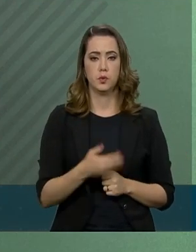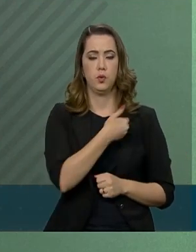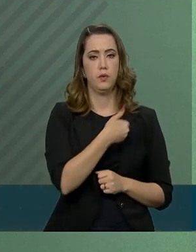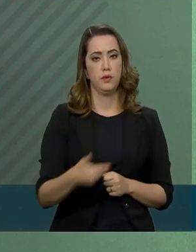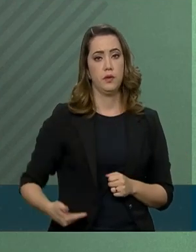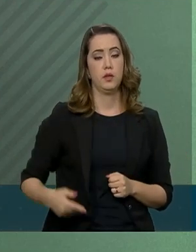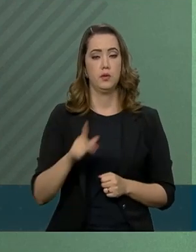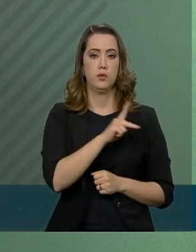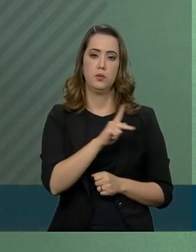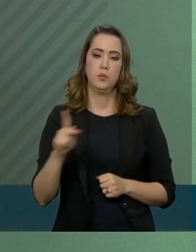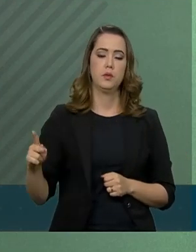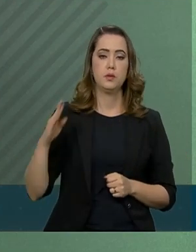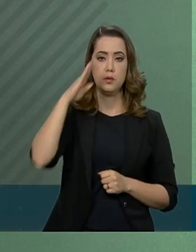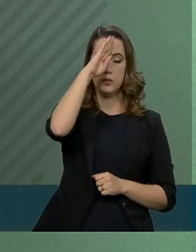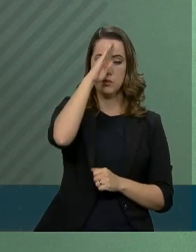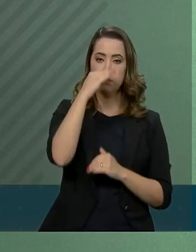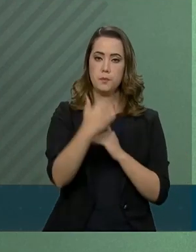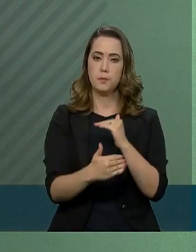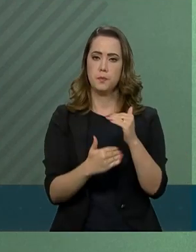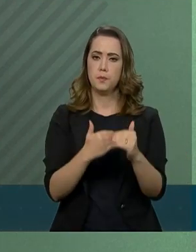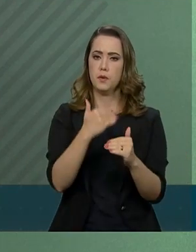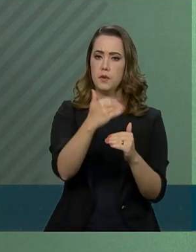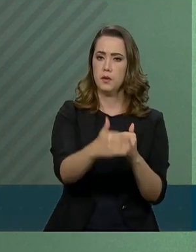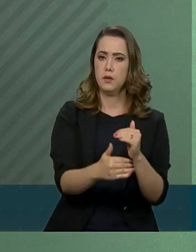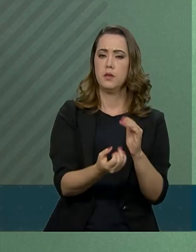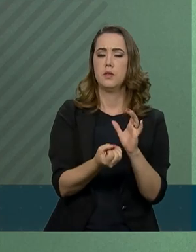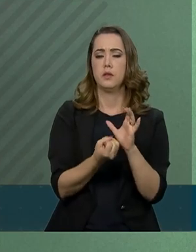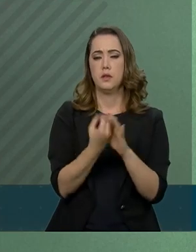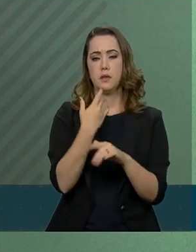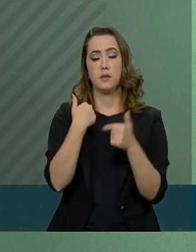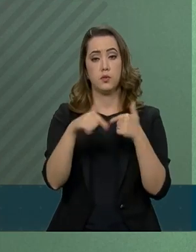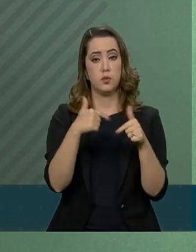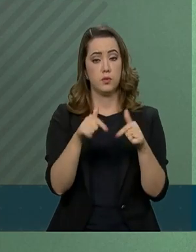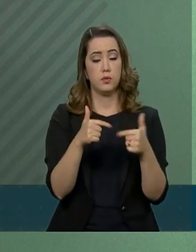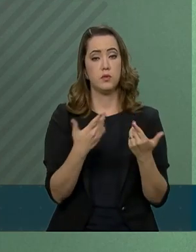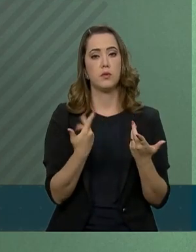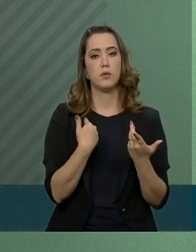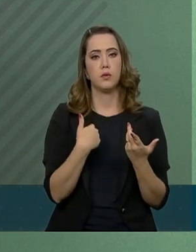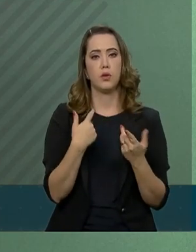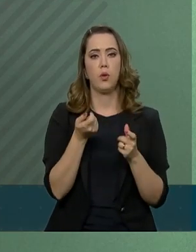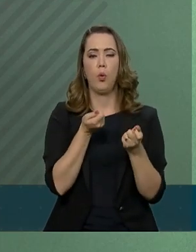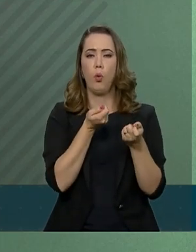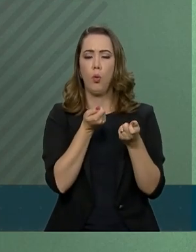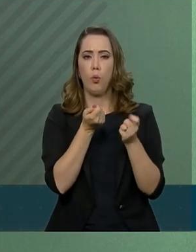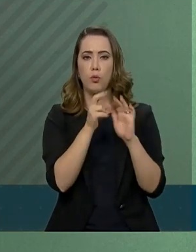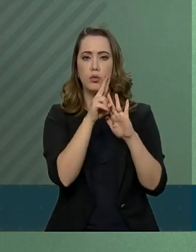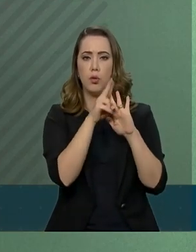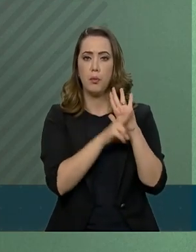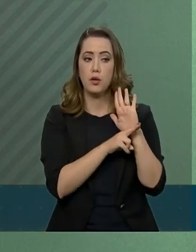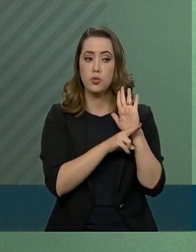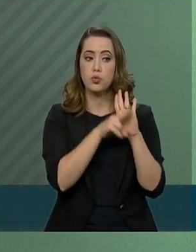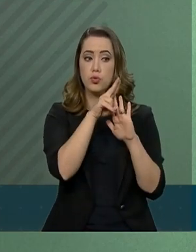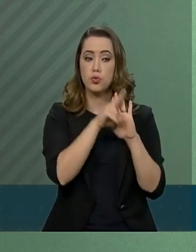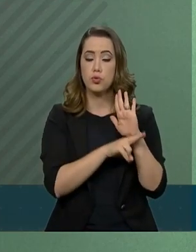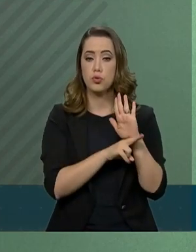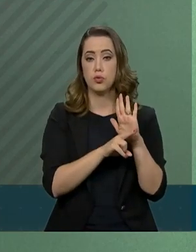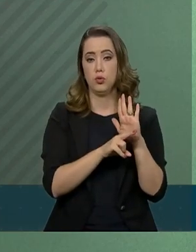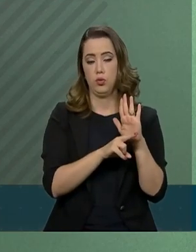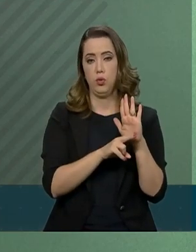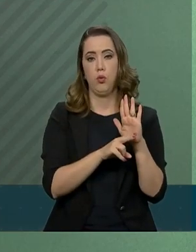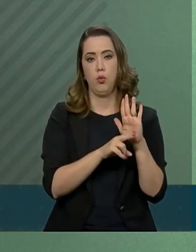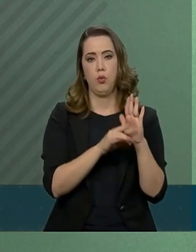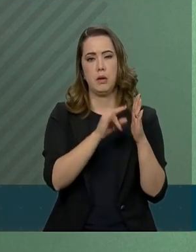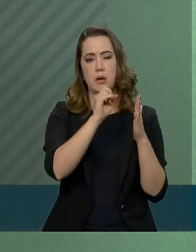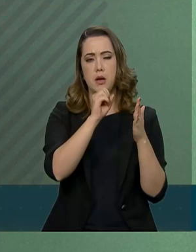no caminho do crescimento e da geração de empregos, regulamentou o cadastro positivo